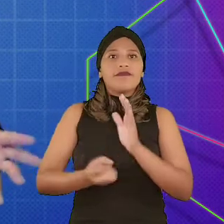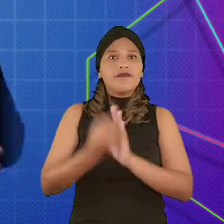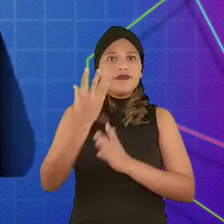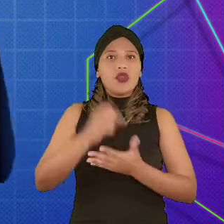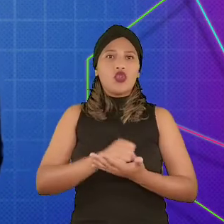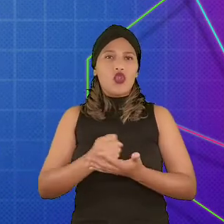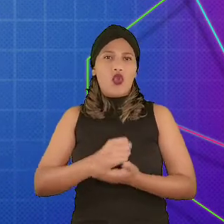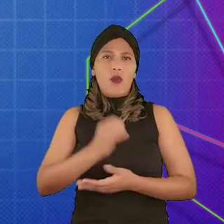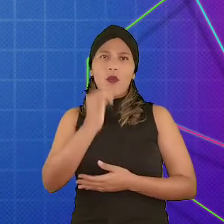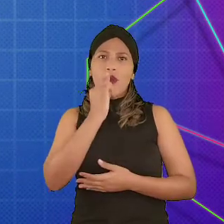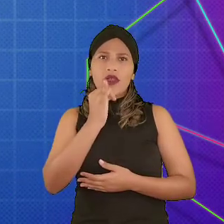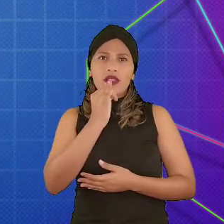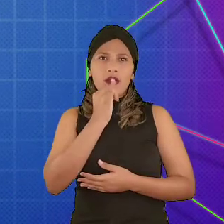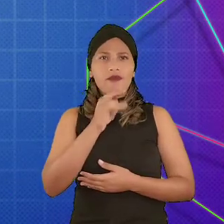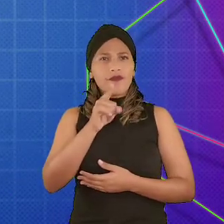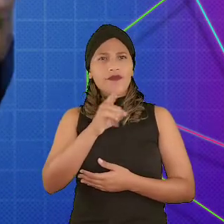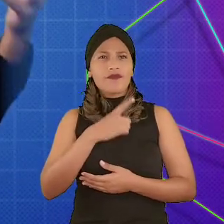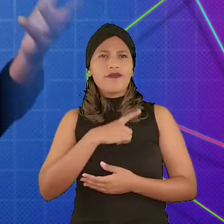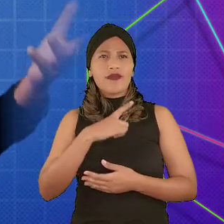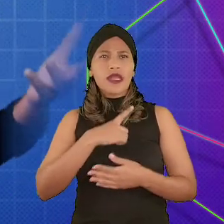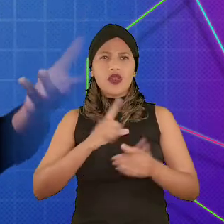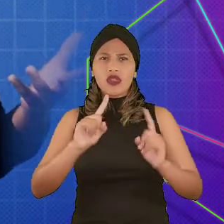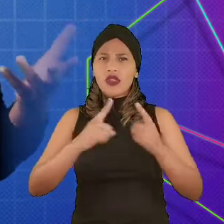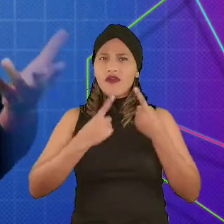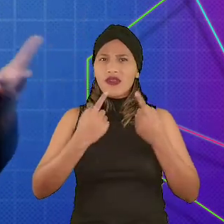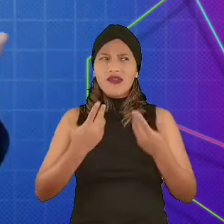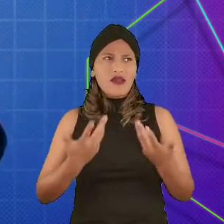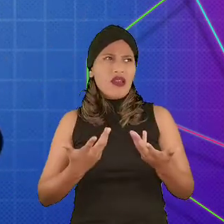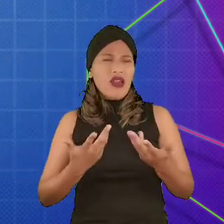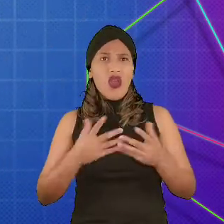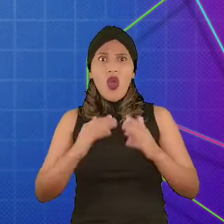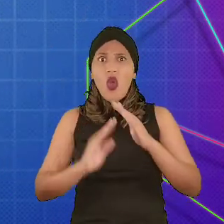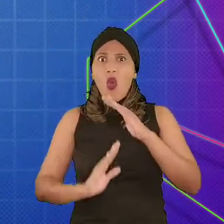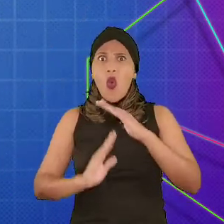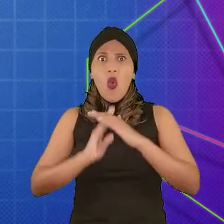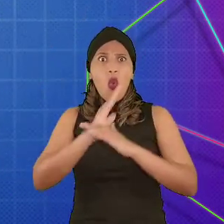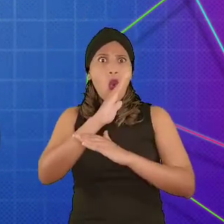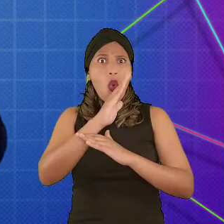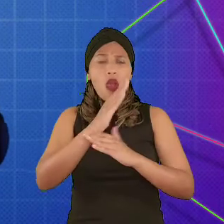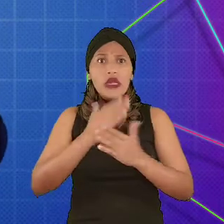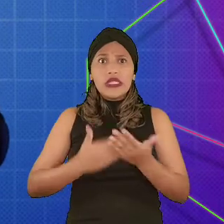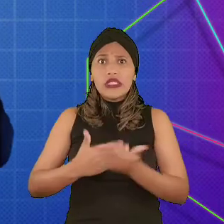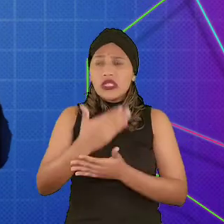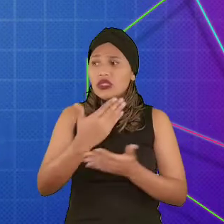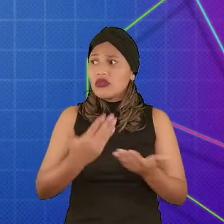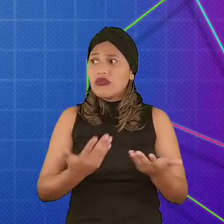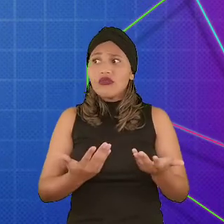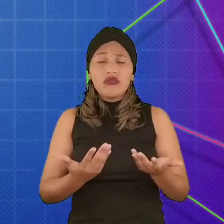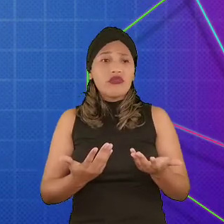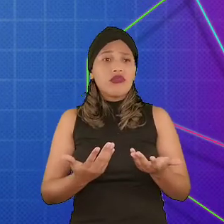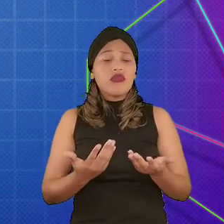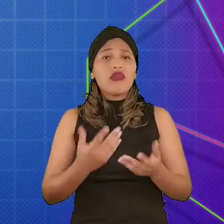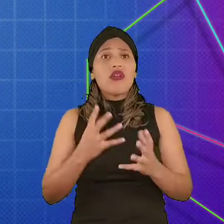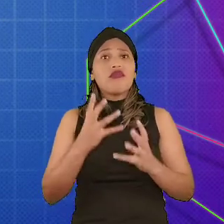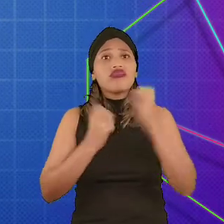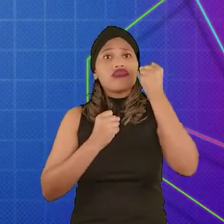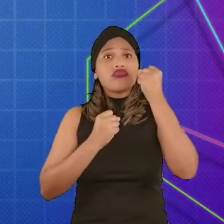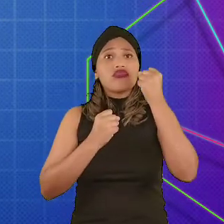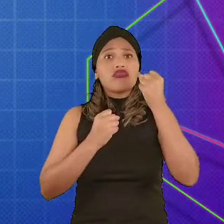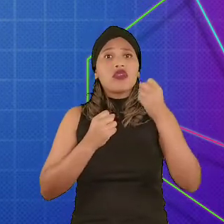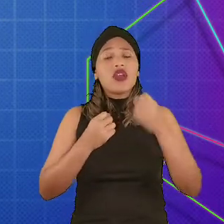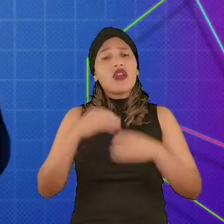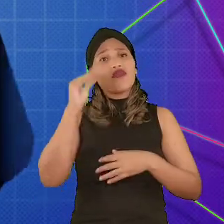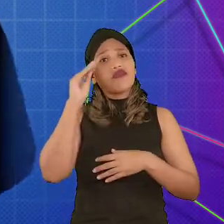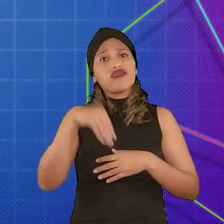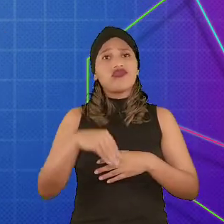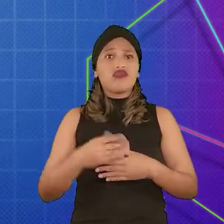exemplo, se você se deparar com um desafio muito alto para o seu nível de aprendizado, logo de início, você pode ficar frustrado e